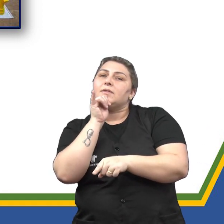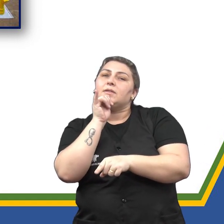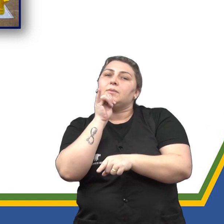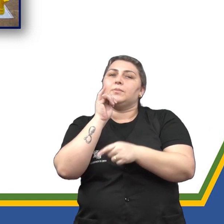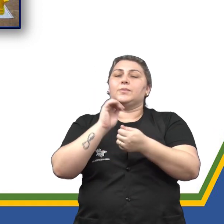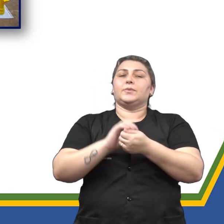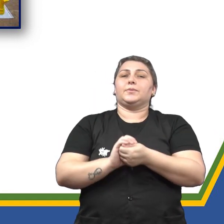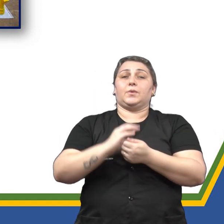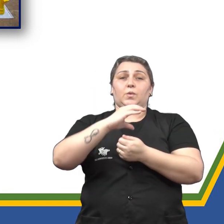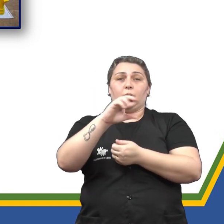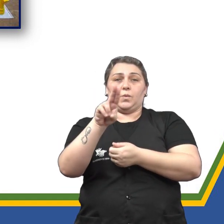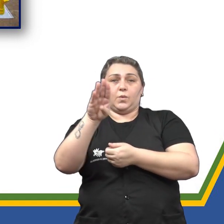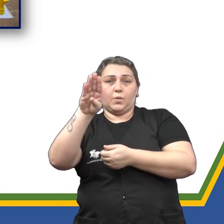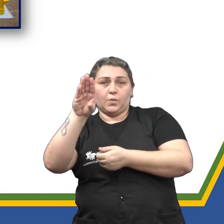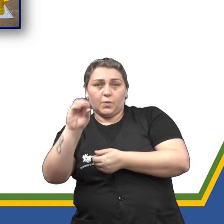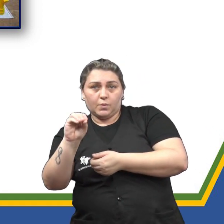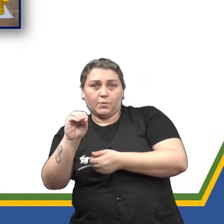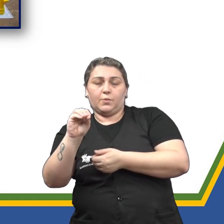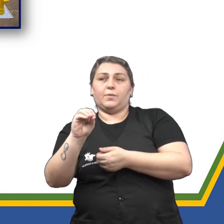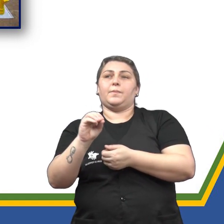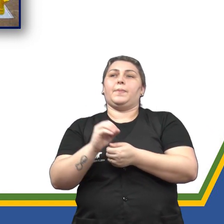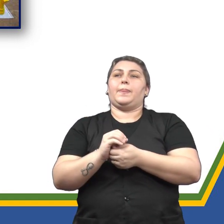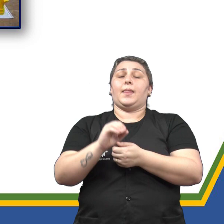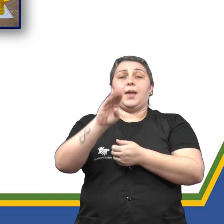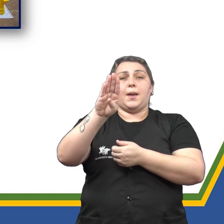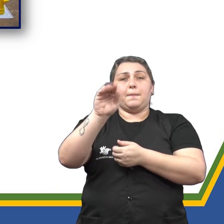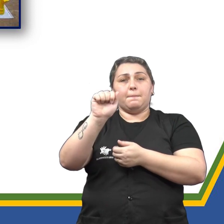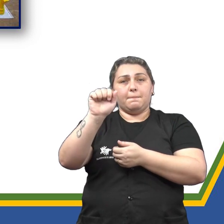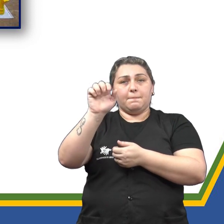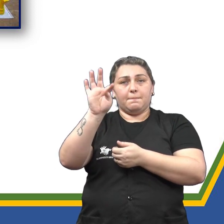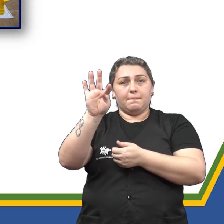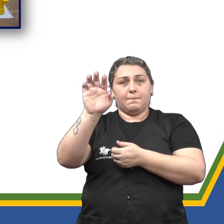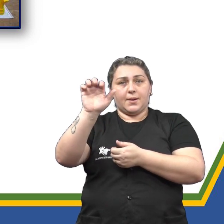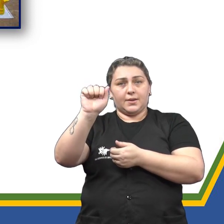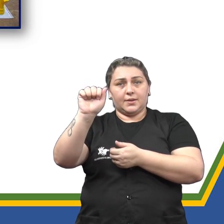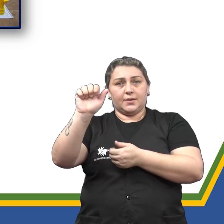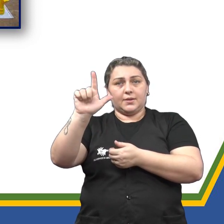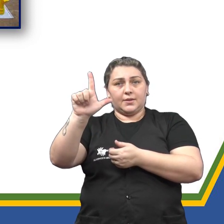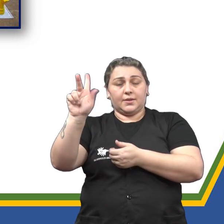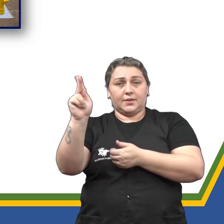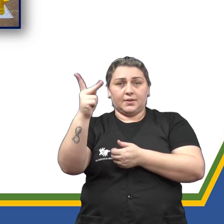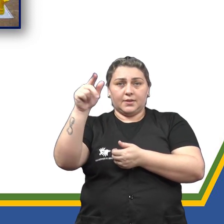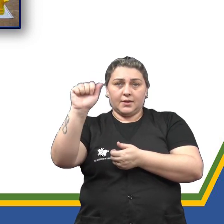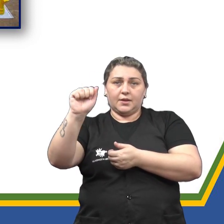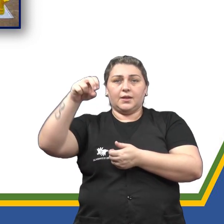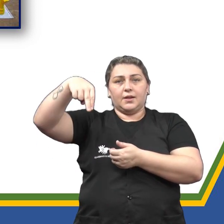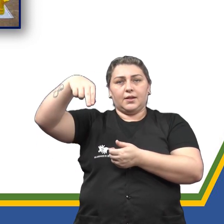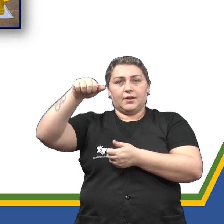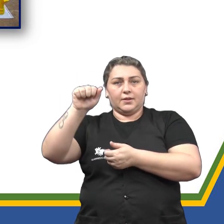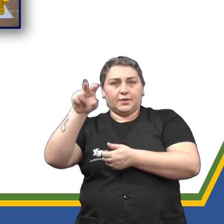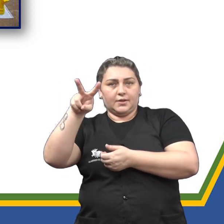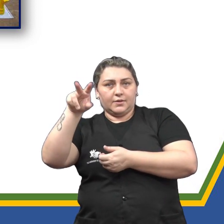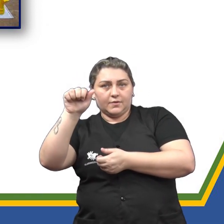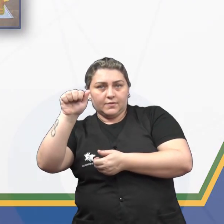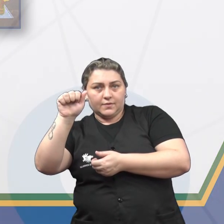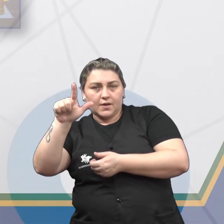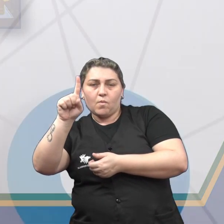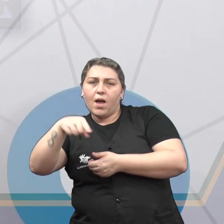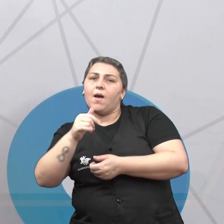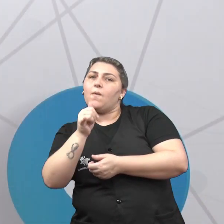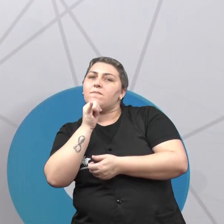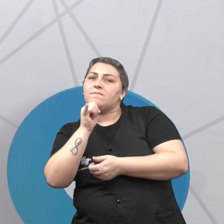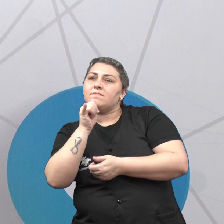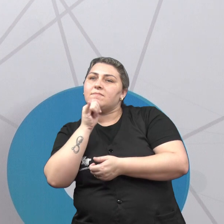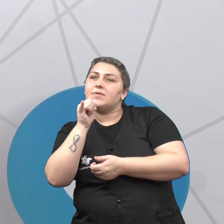são cubo mágico, batalha naval, xadrez gigante, né? Então, como a gente viu agora